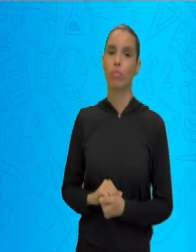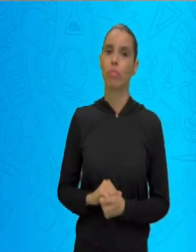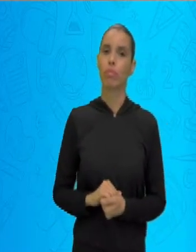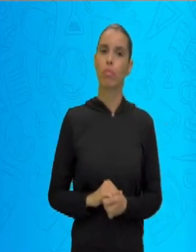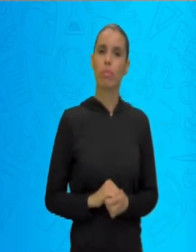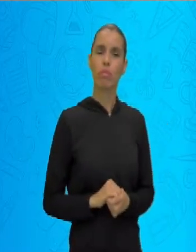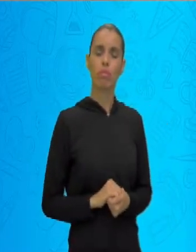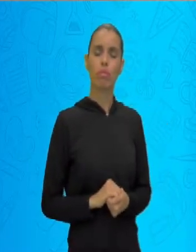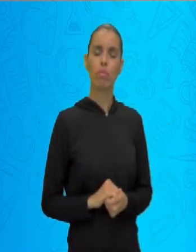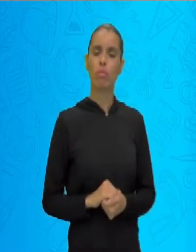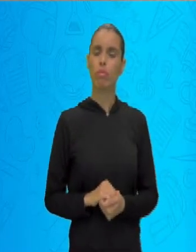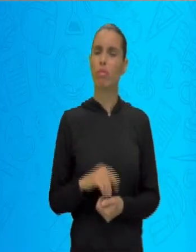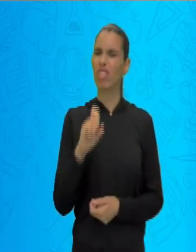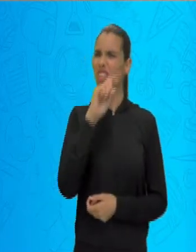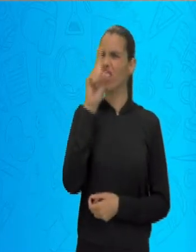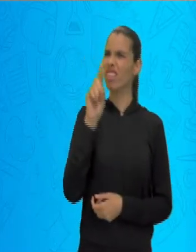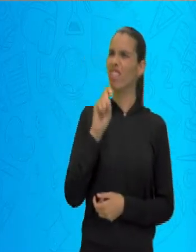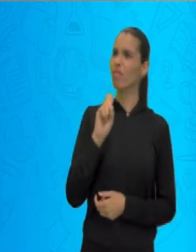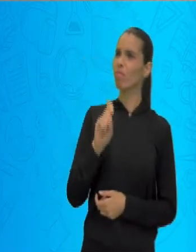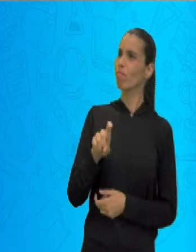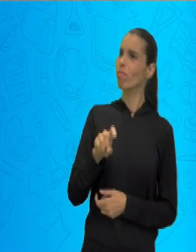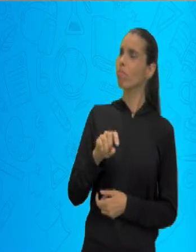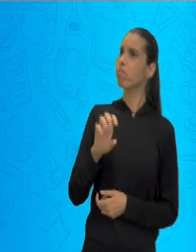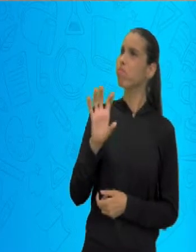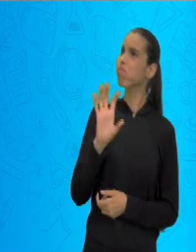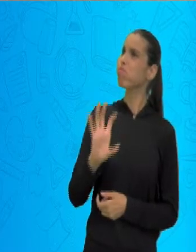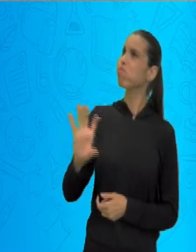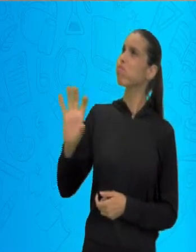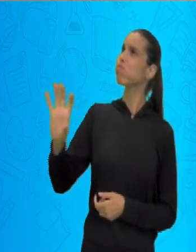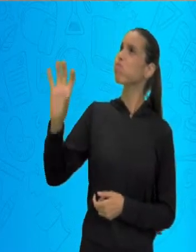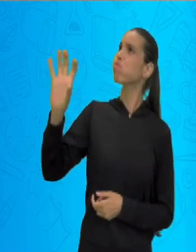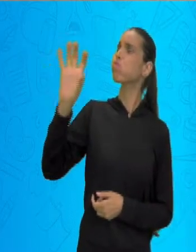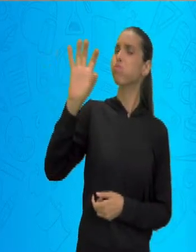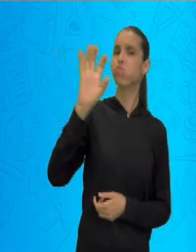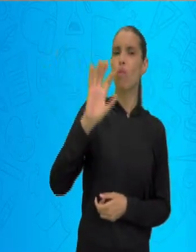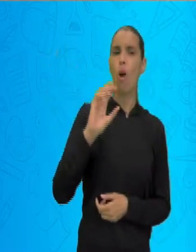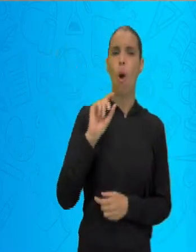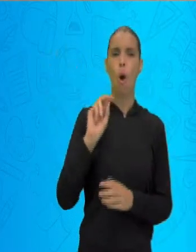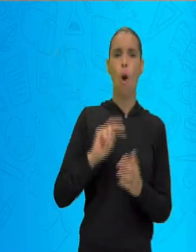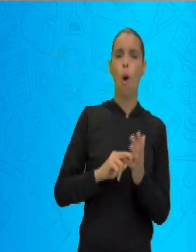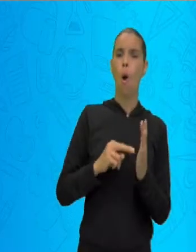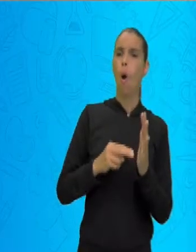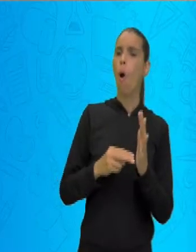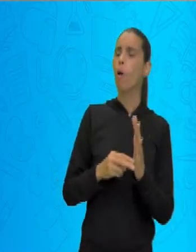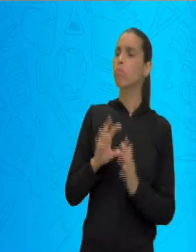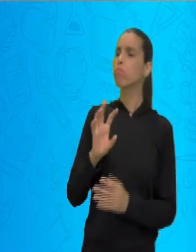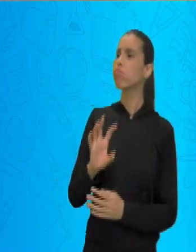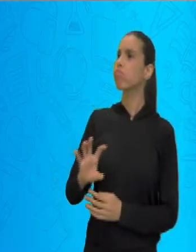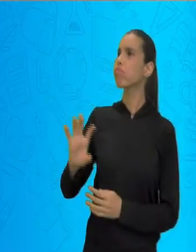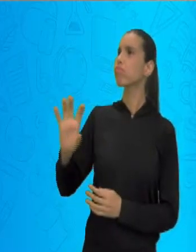aí, o que é Regionalizar? Você já pensou sobre isso?